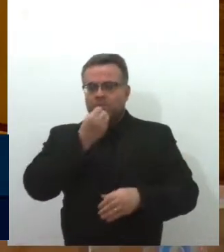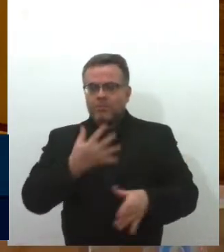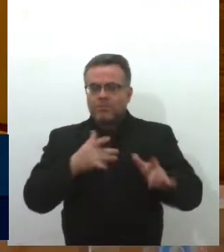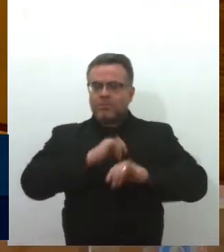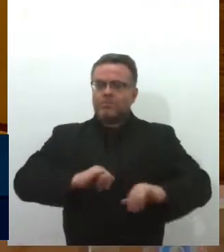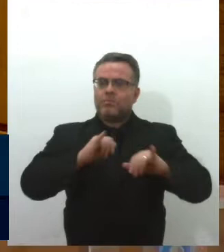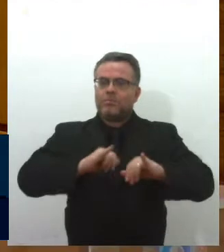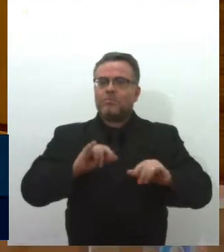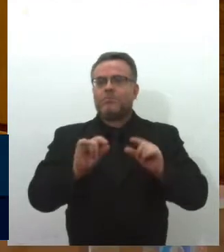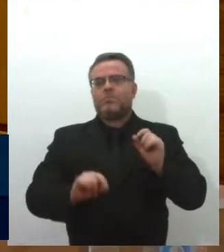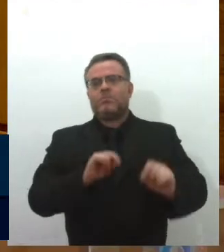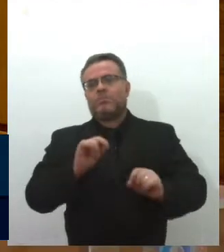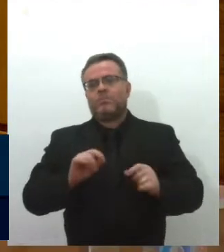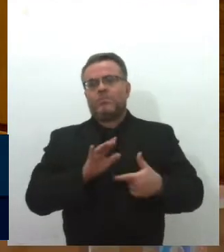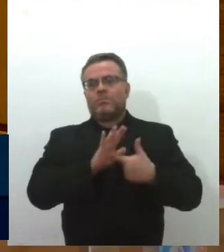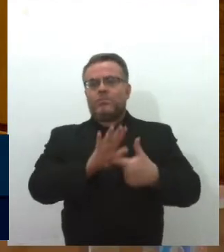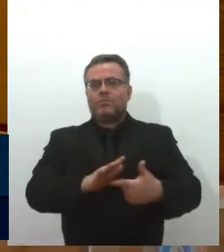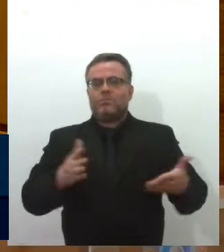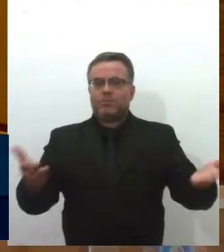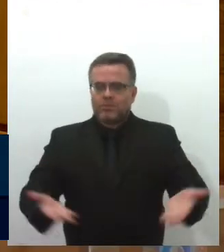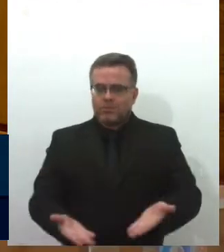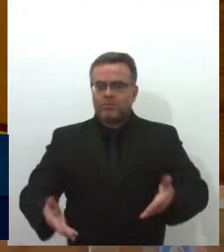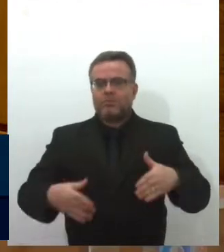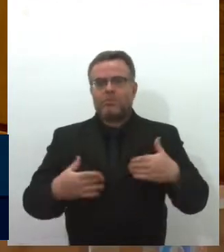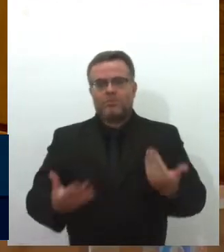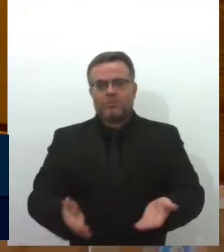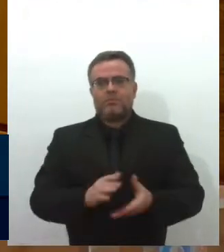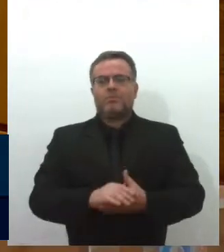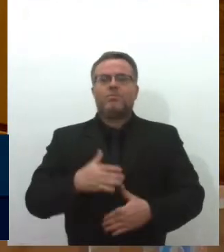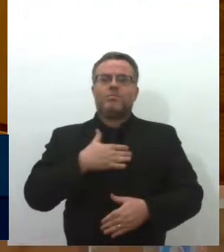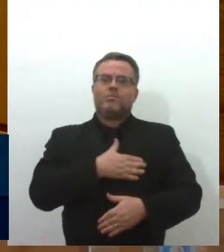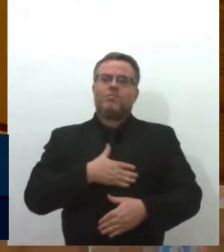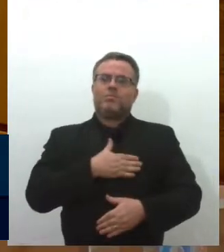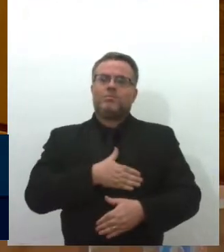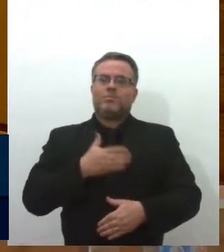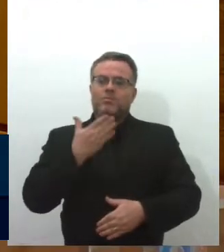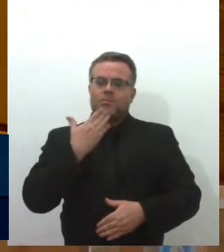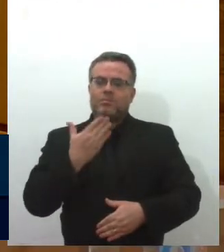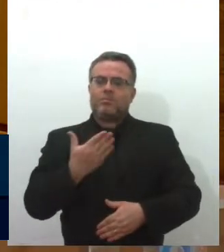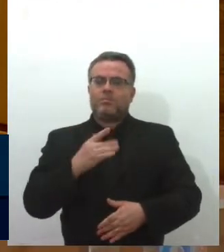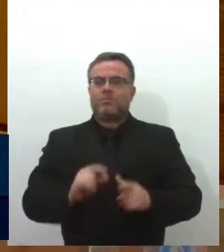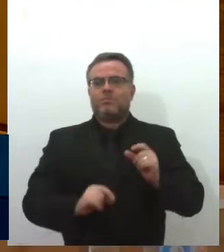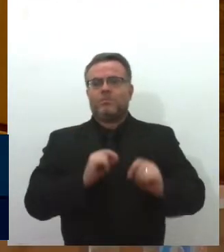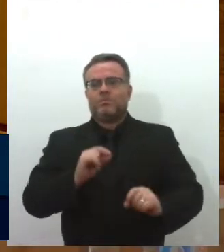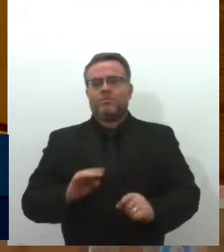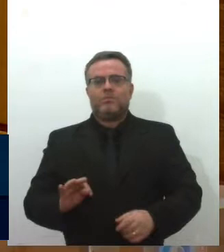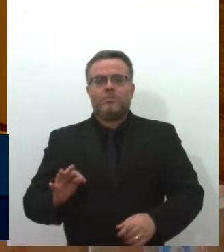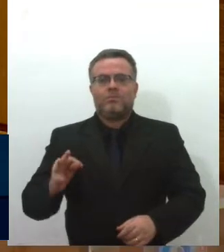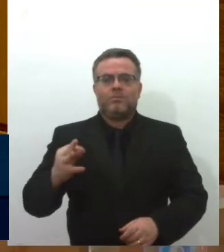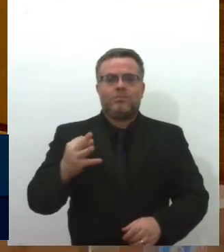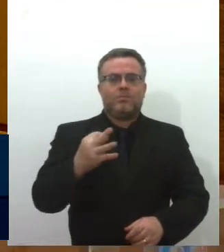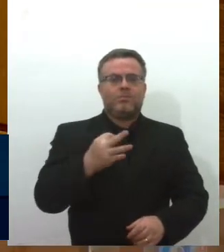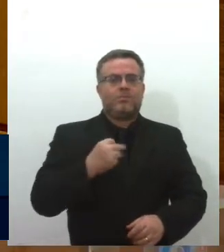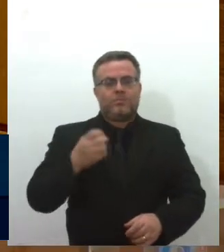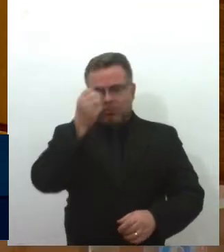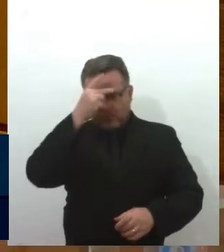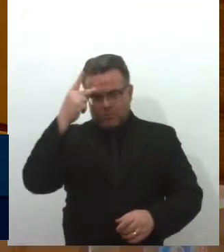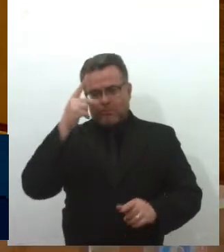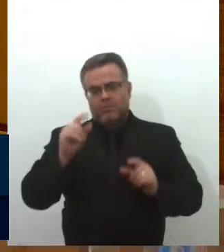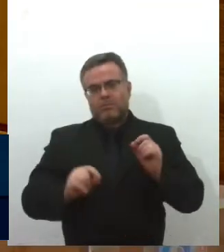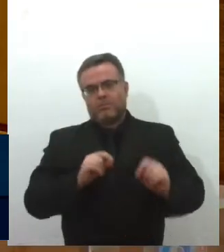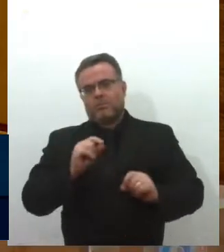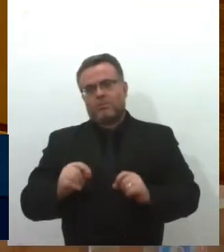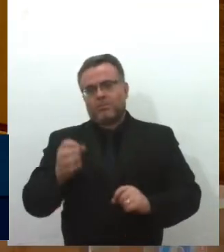que eu vou mostrar agora, e que gostaria de pedir a todos os prefeitos, ao